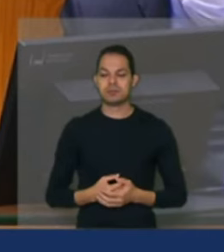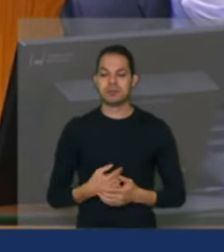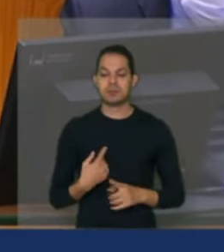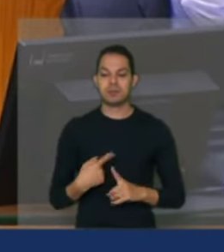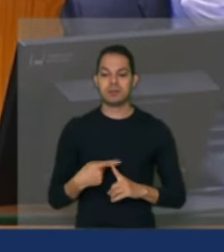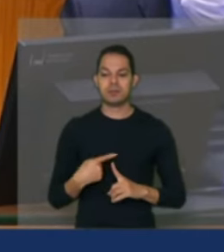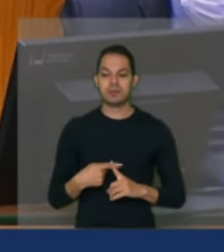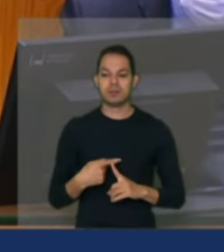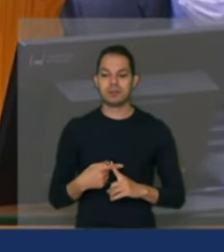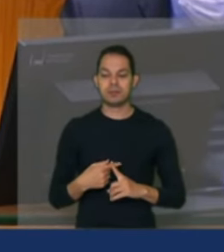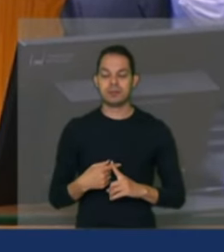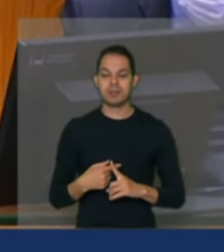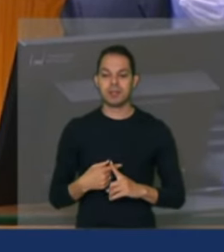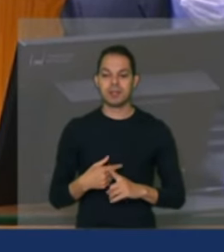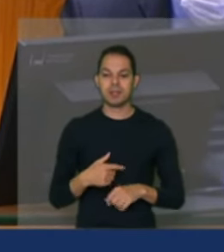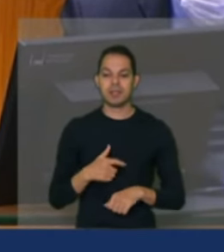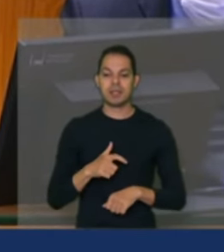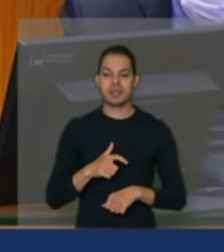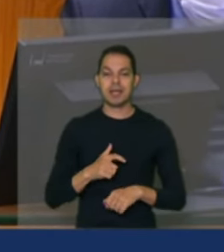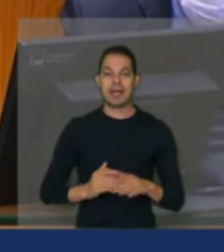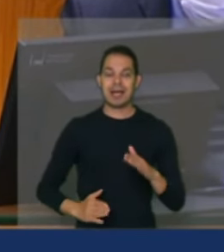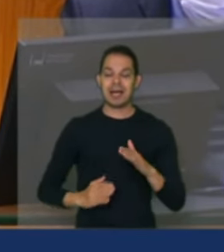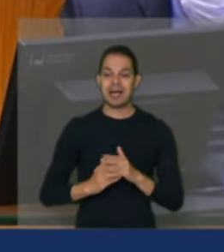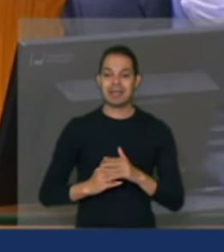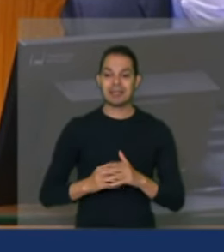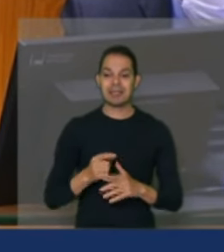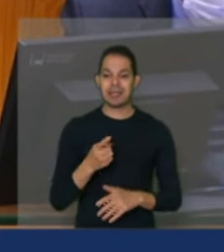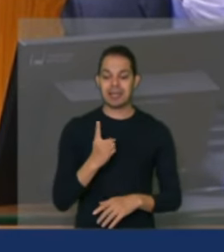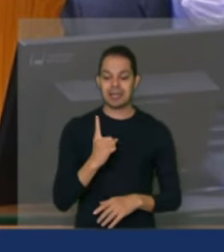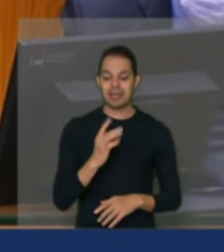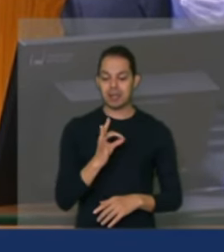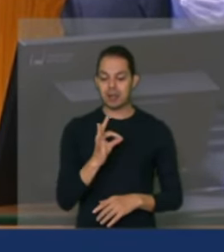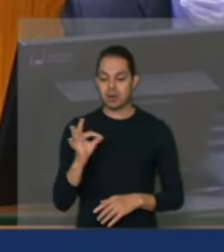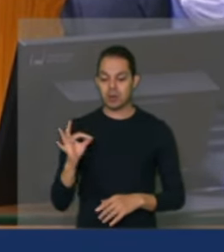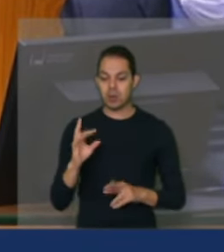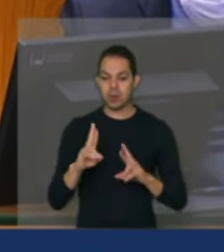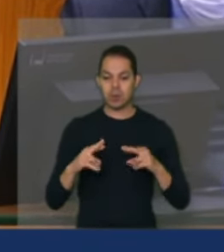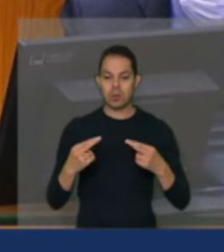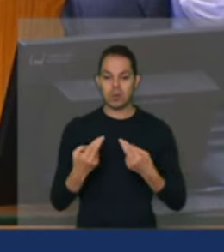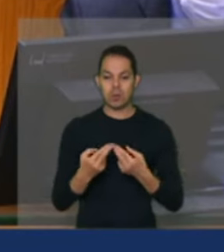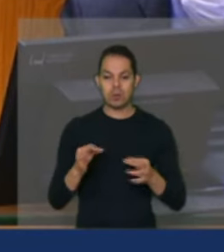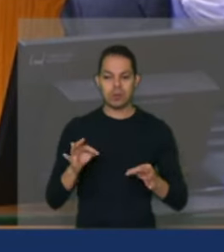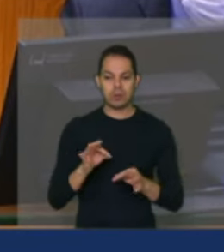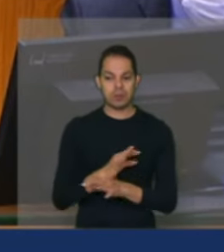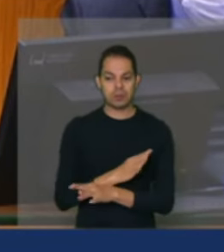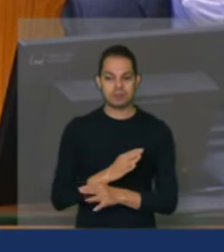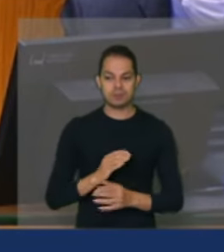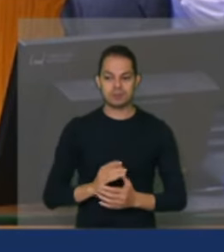um teto até as 13 horas para encerrar a nossa comissão geral.